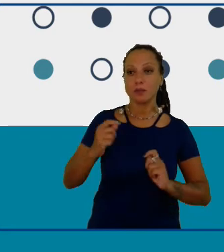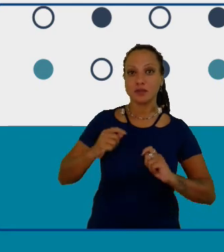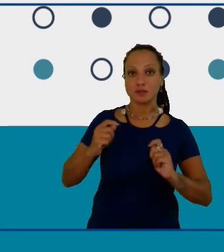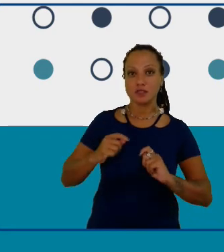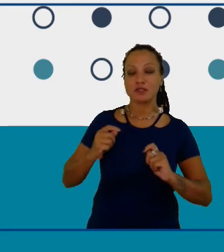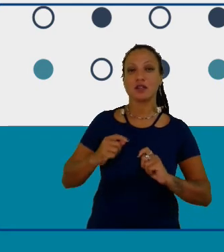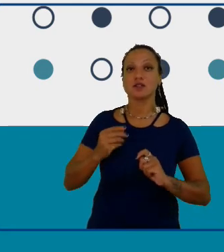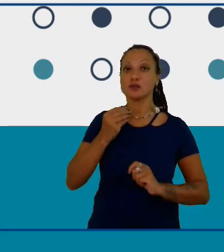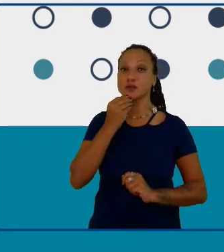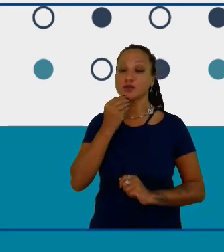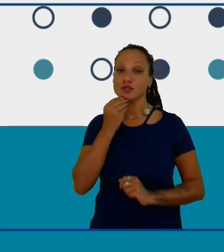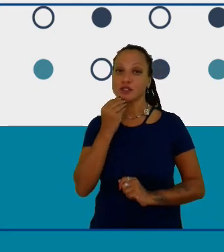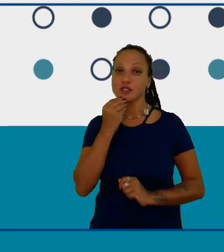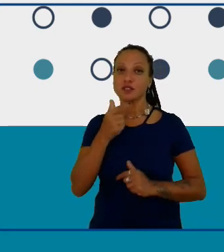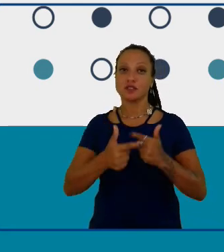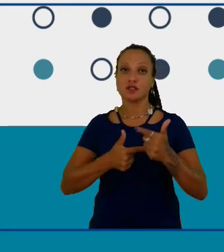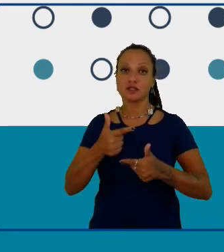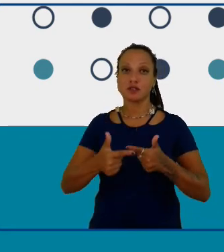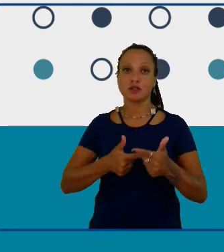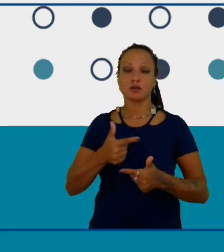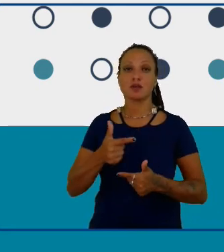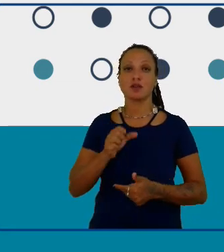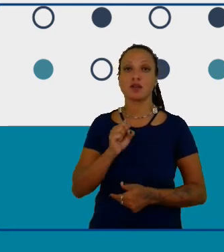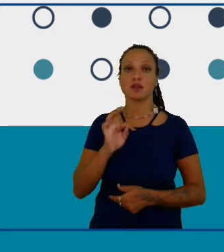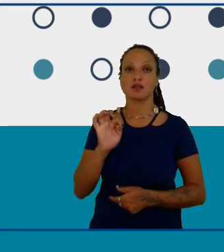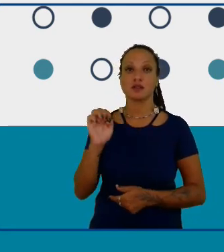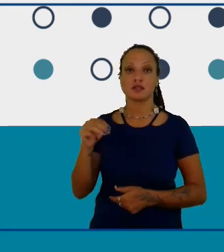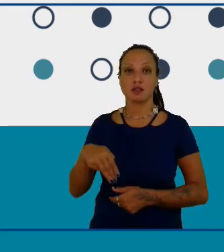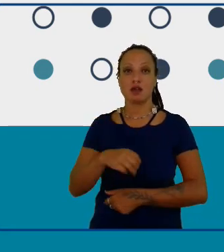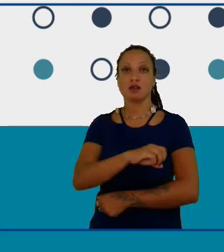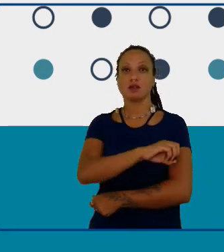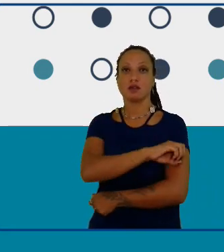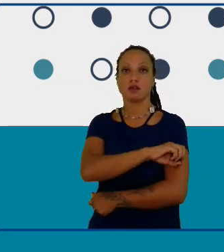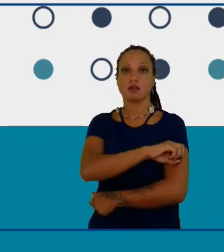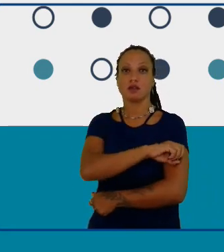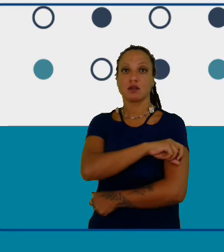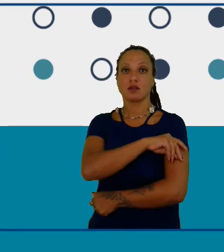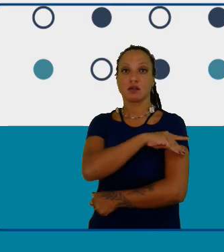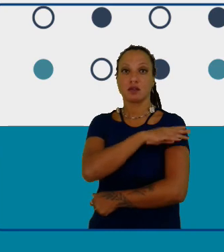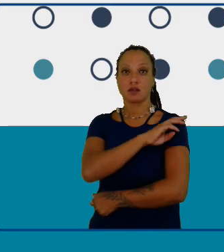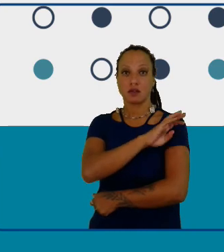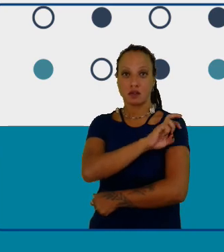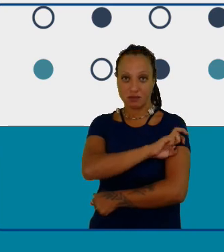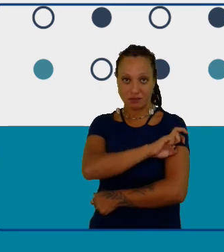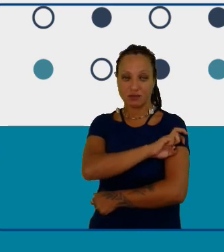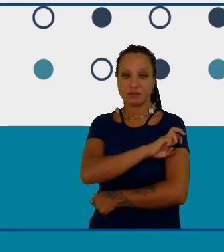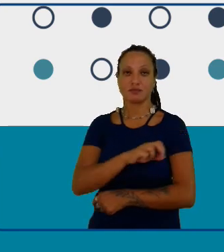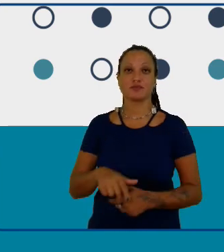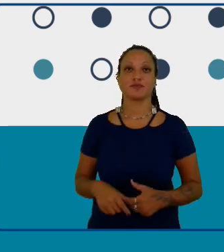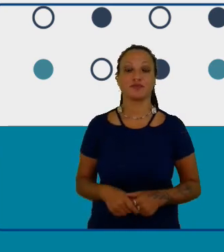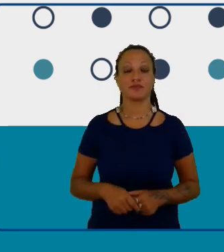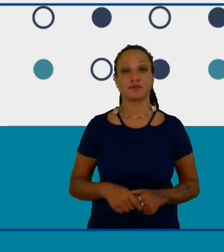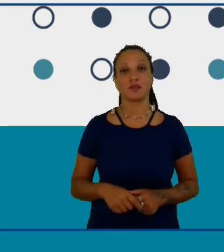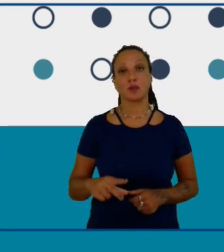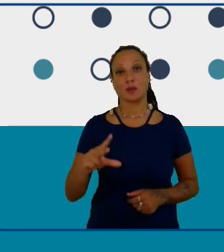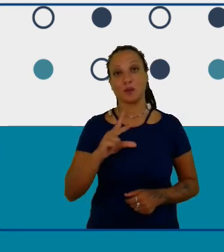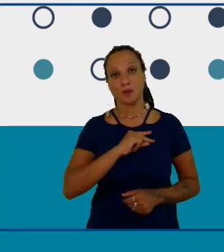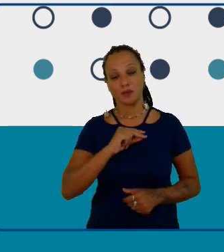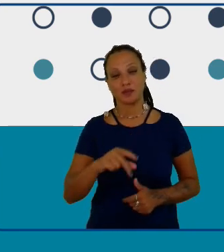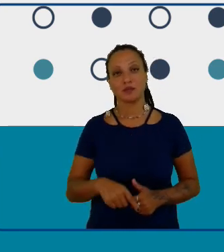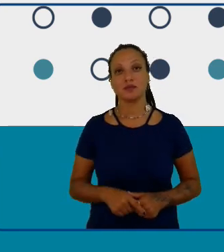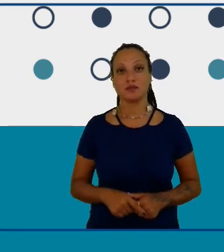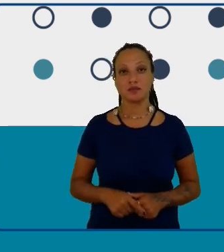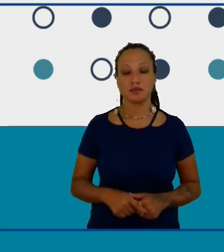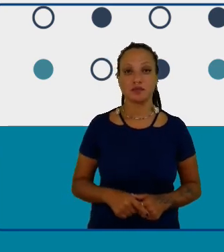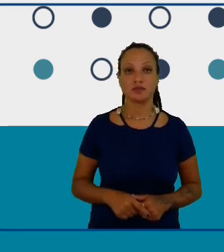oportunidades de trabalhar com STEM nos anos iniciais do ensino fundamental Ah sim nossa eu acho que